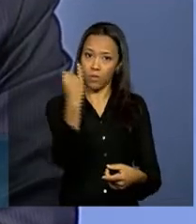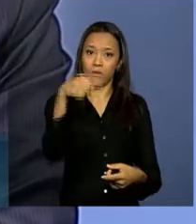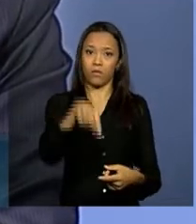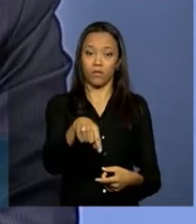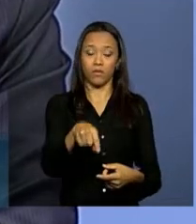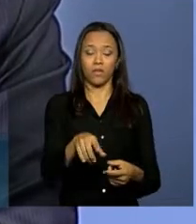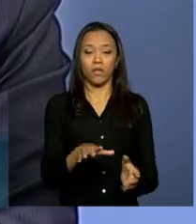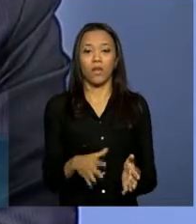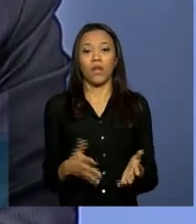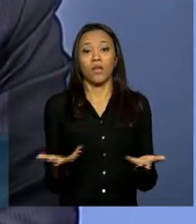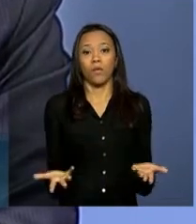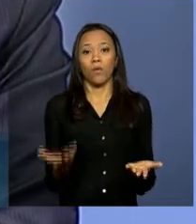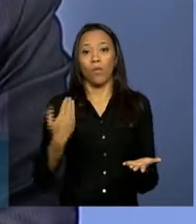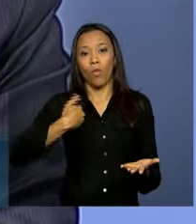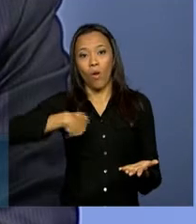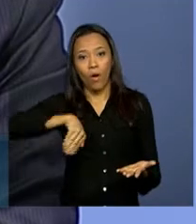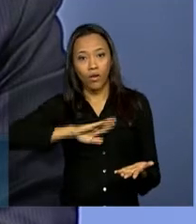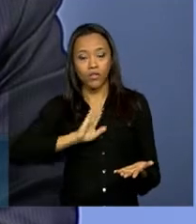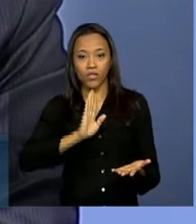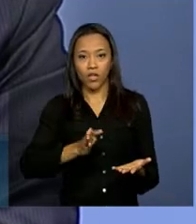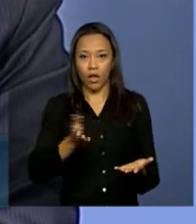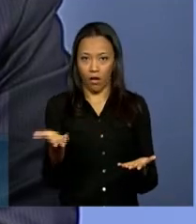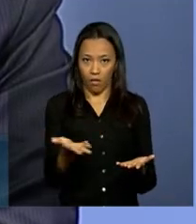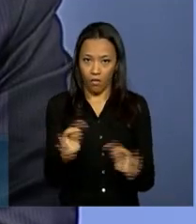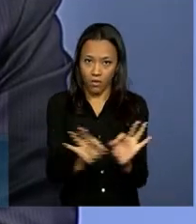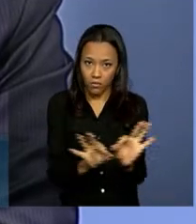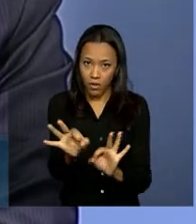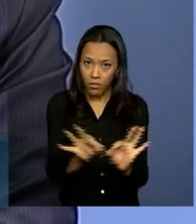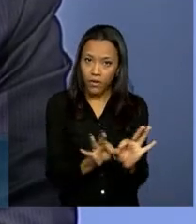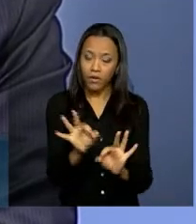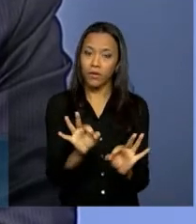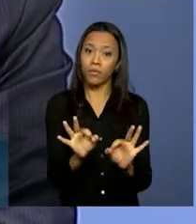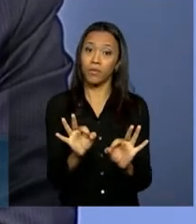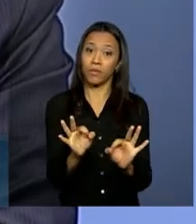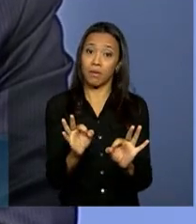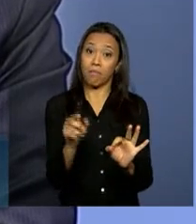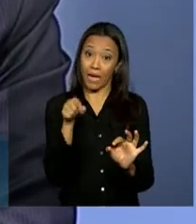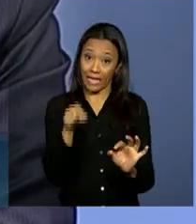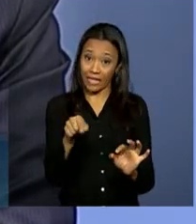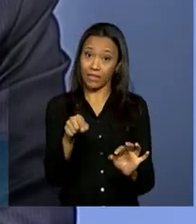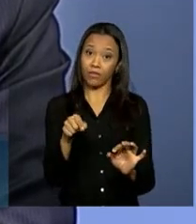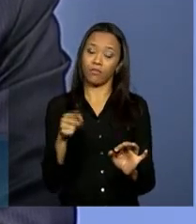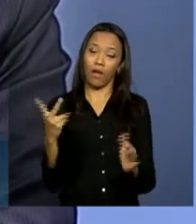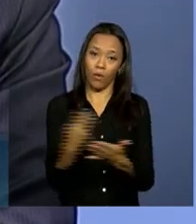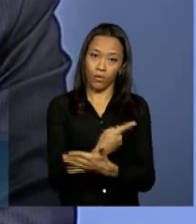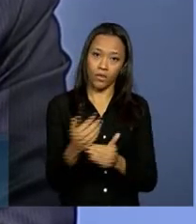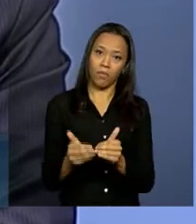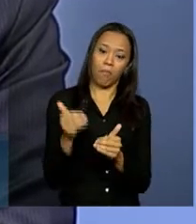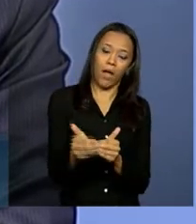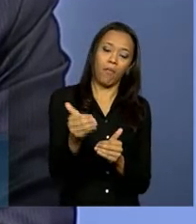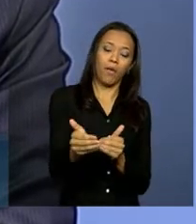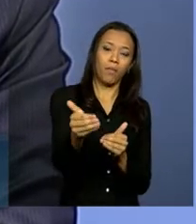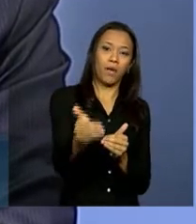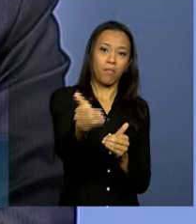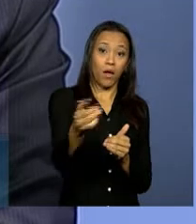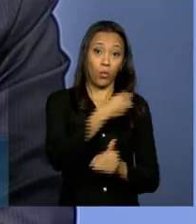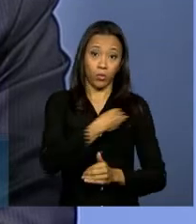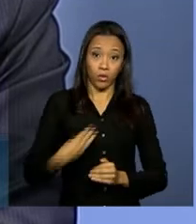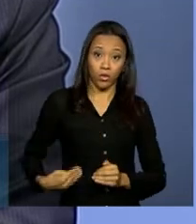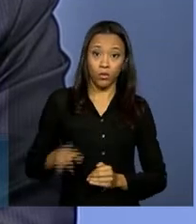nesse momento, então, nós nos preparamos para esse processo. O ministro Mauro pode